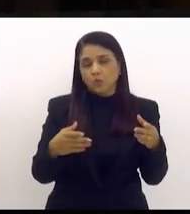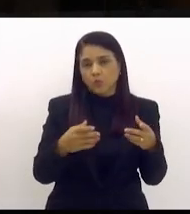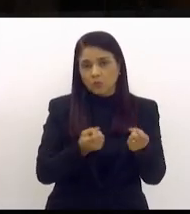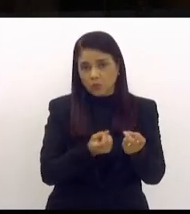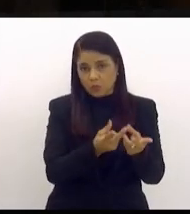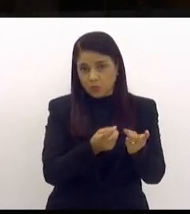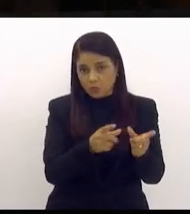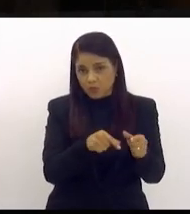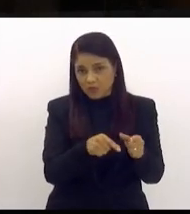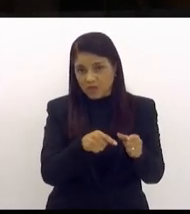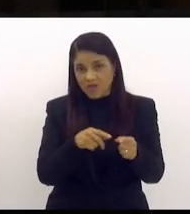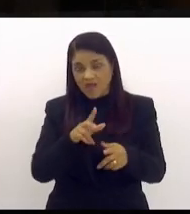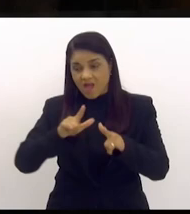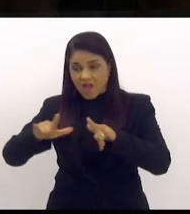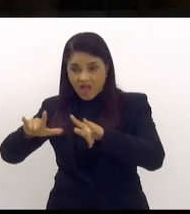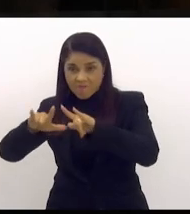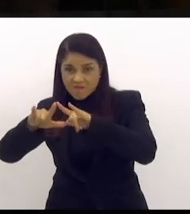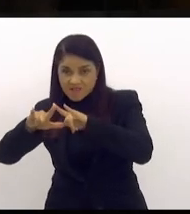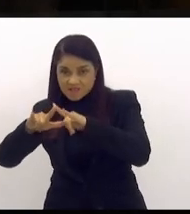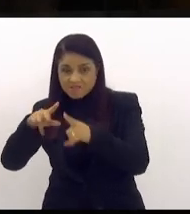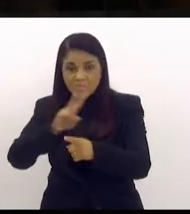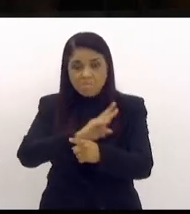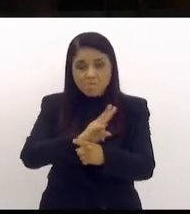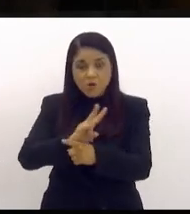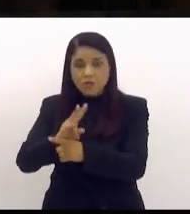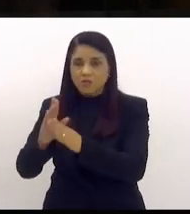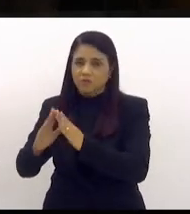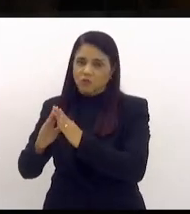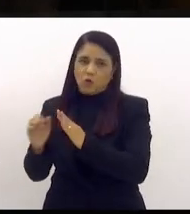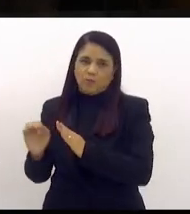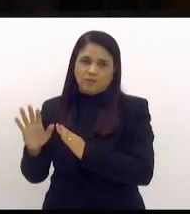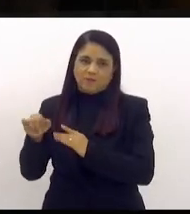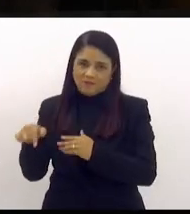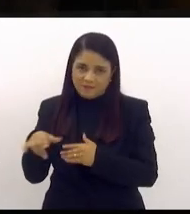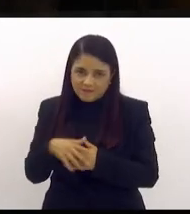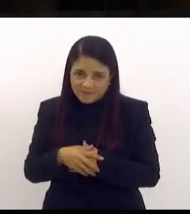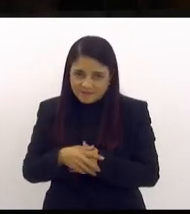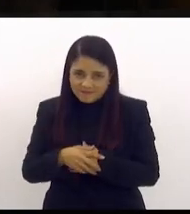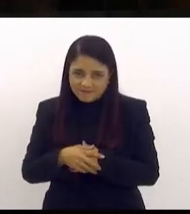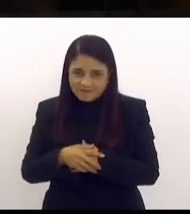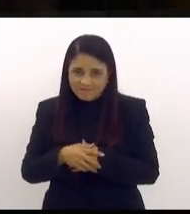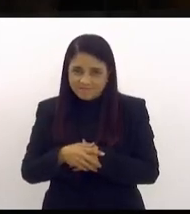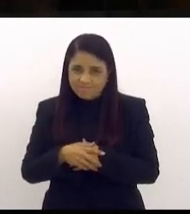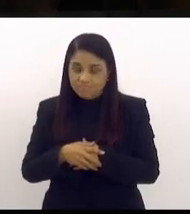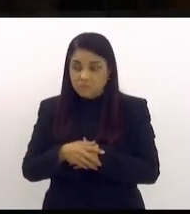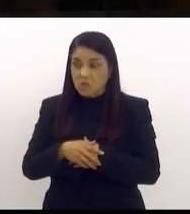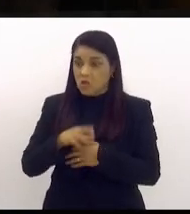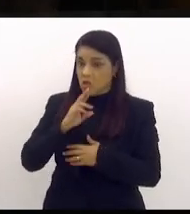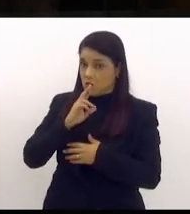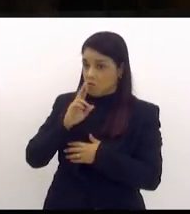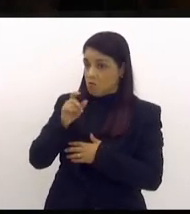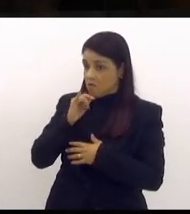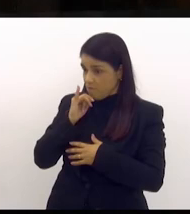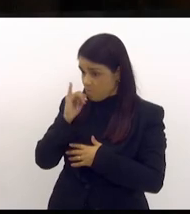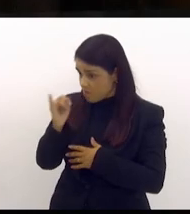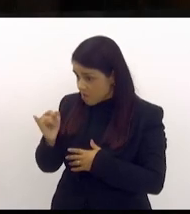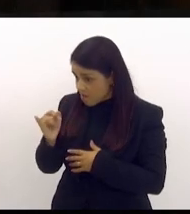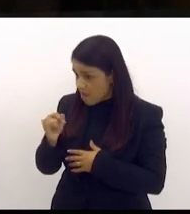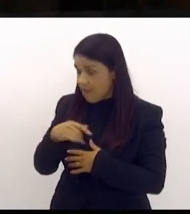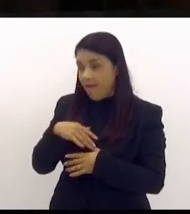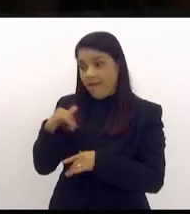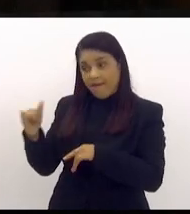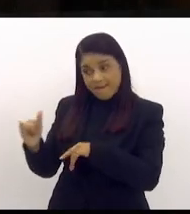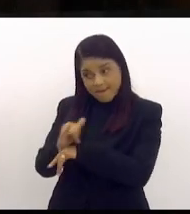protege a comunidade. E eu dizia, isto é um ledo engano,